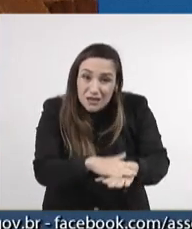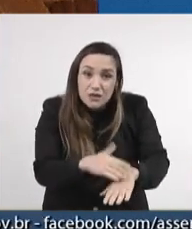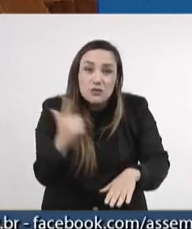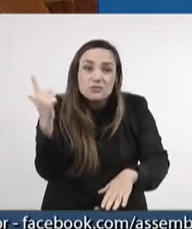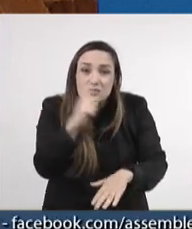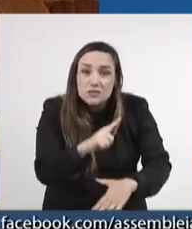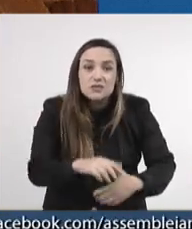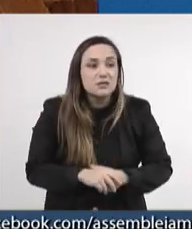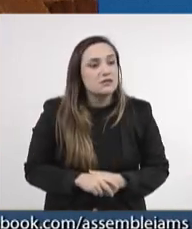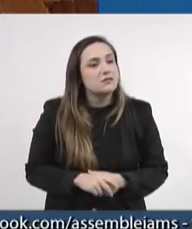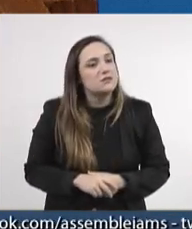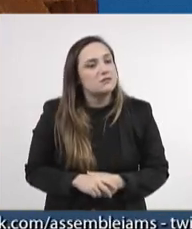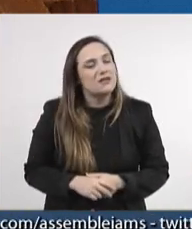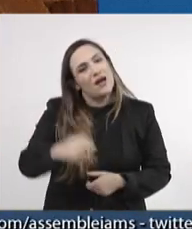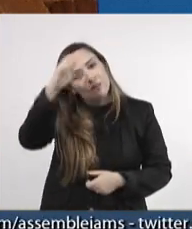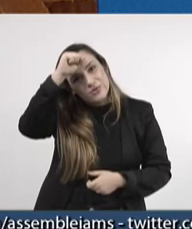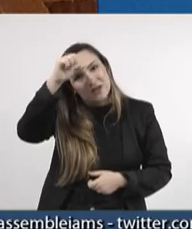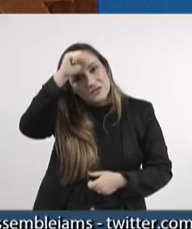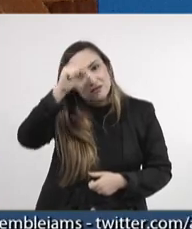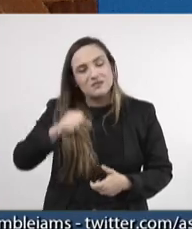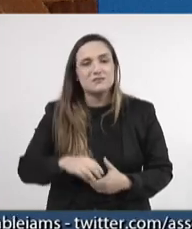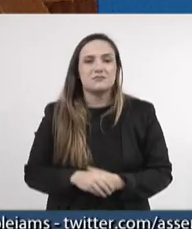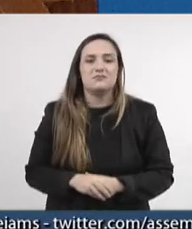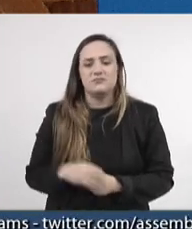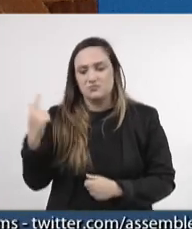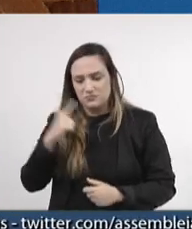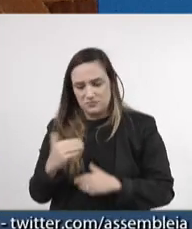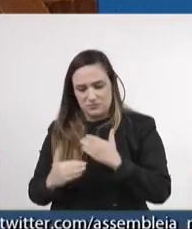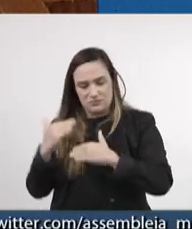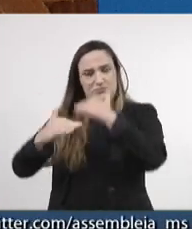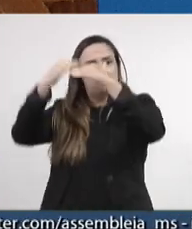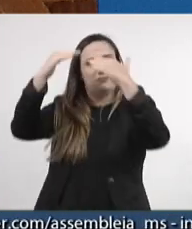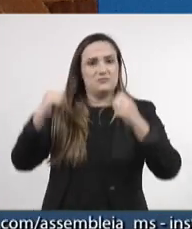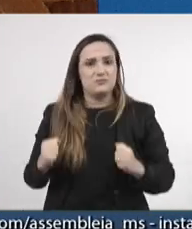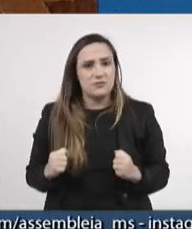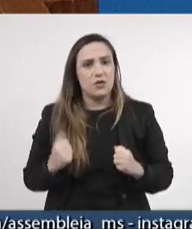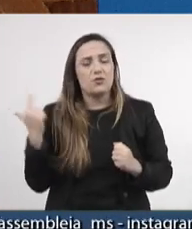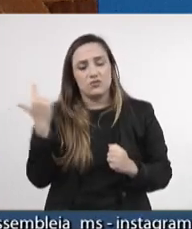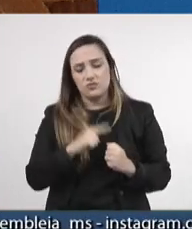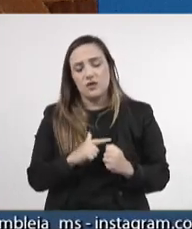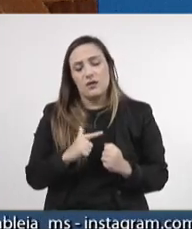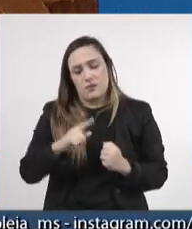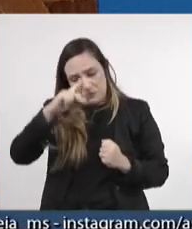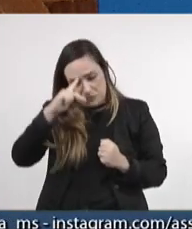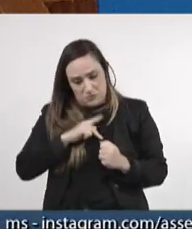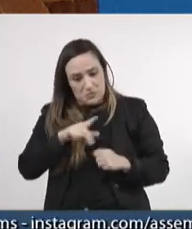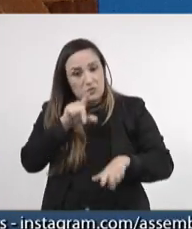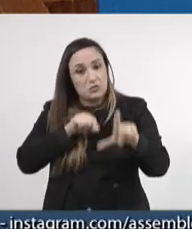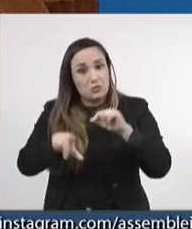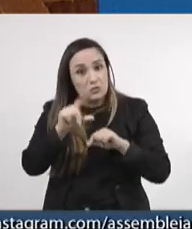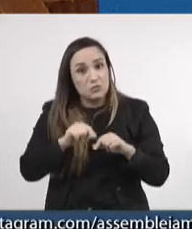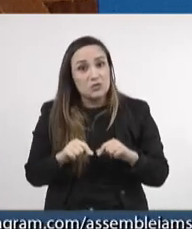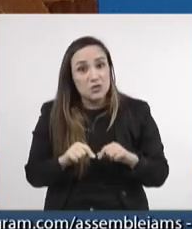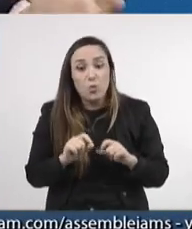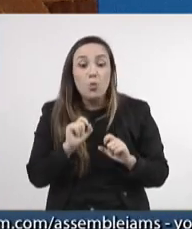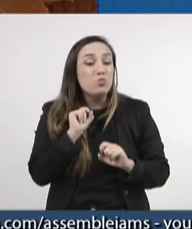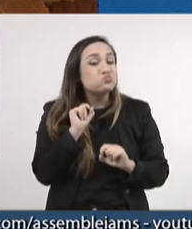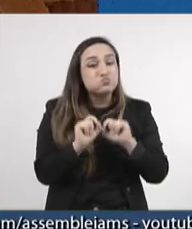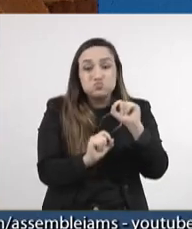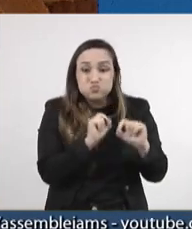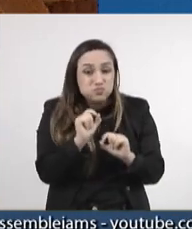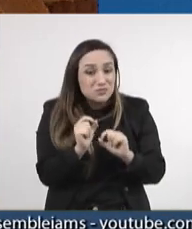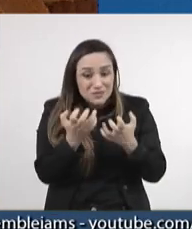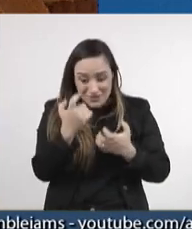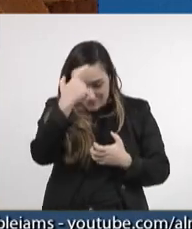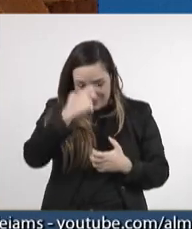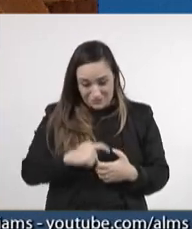aprender, para que ele possa evoluir, para que ele possa decidir quem e o que ele quer